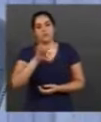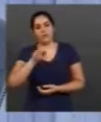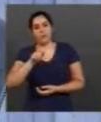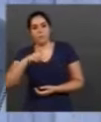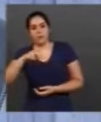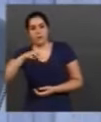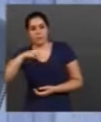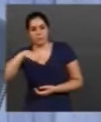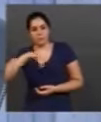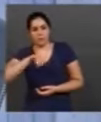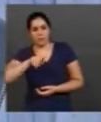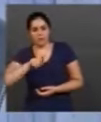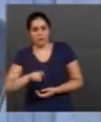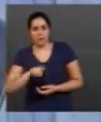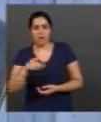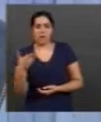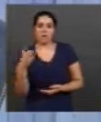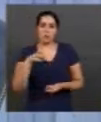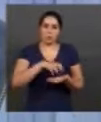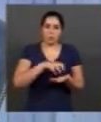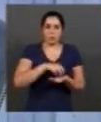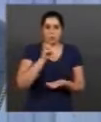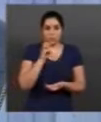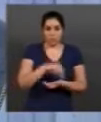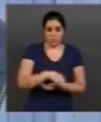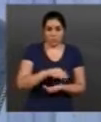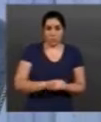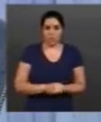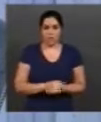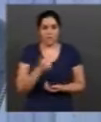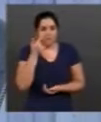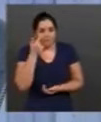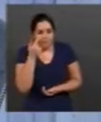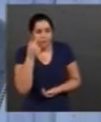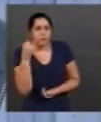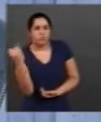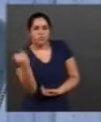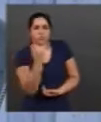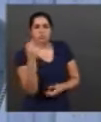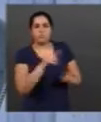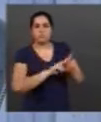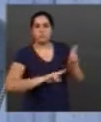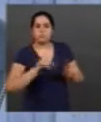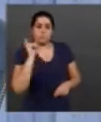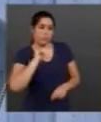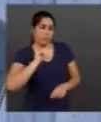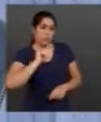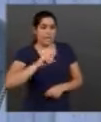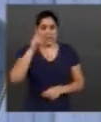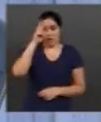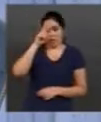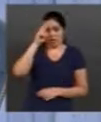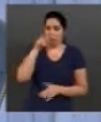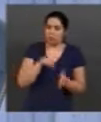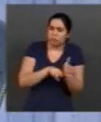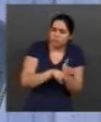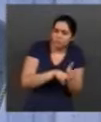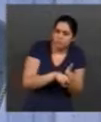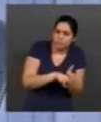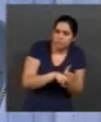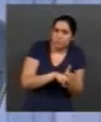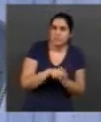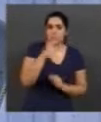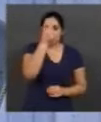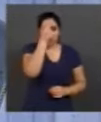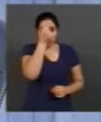Ele reconheceu a importância da UFO para Minas Gerais e lembrou que as pesquisas nas universidades têm